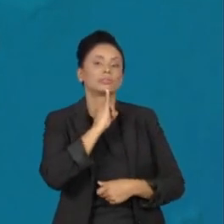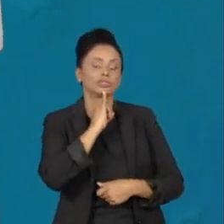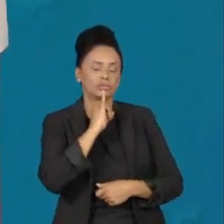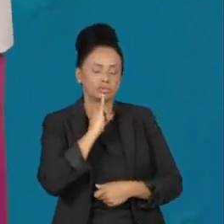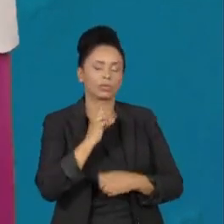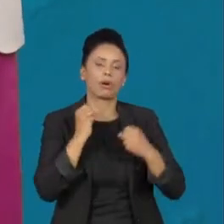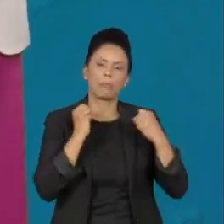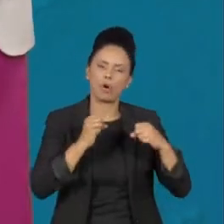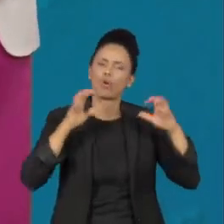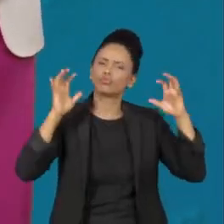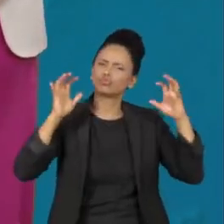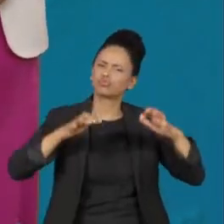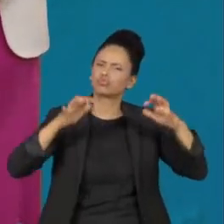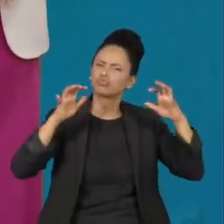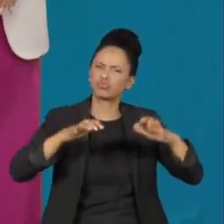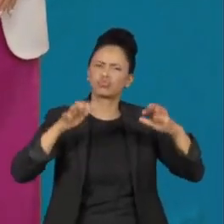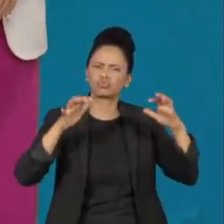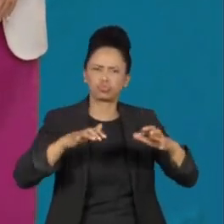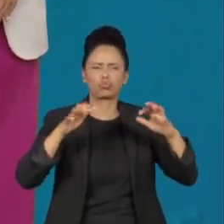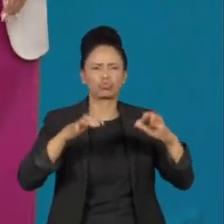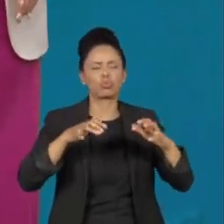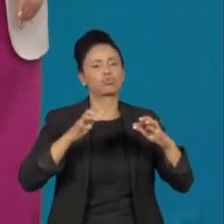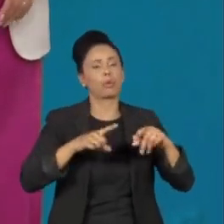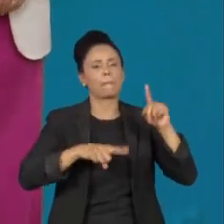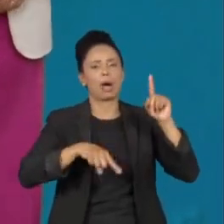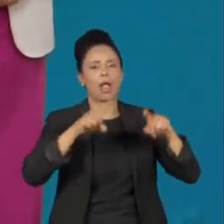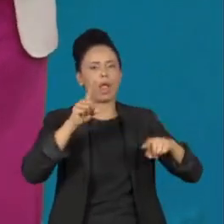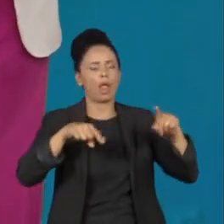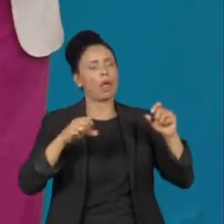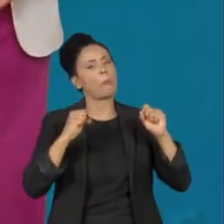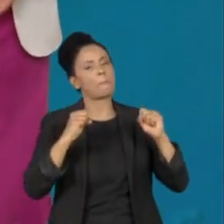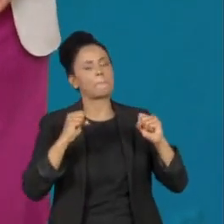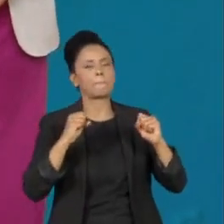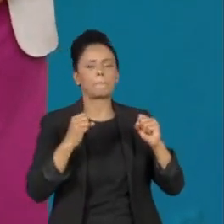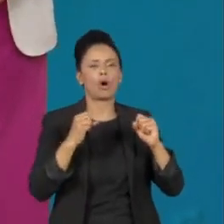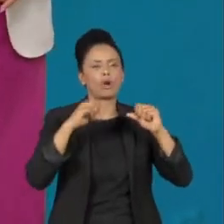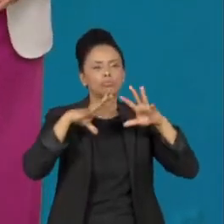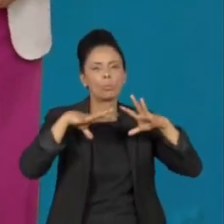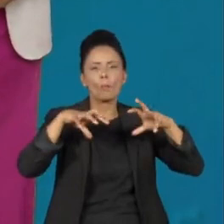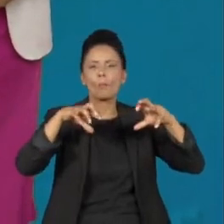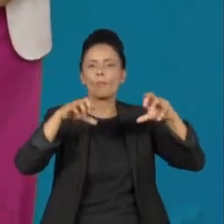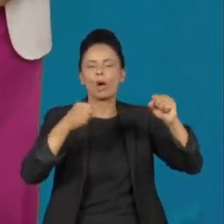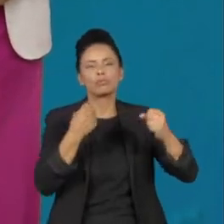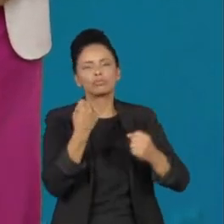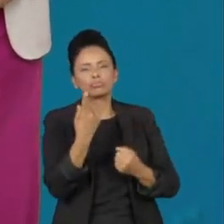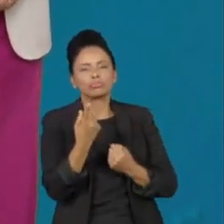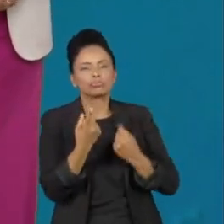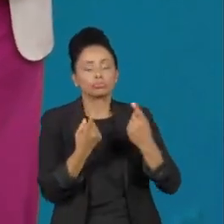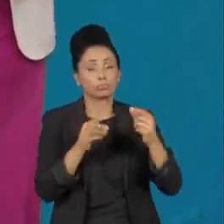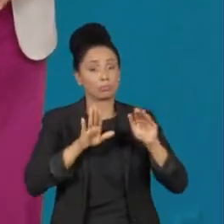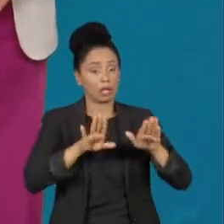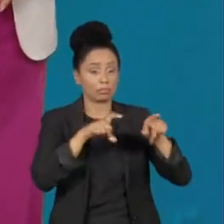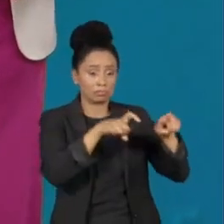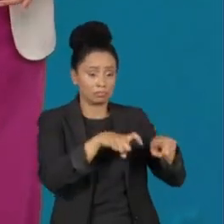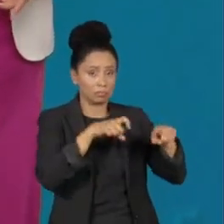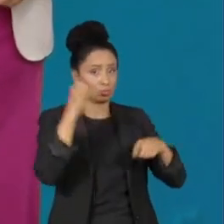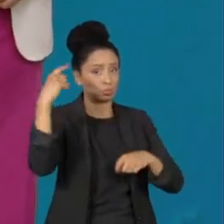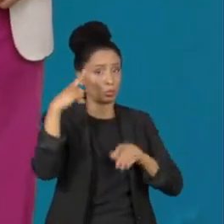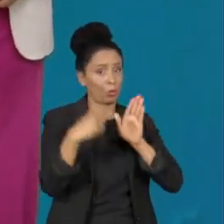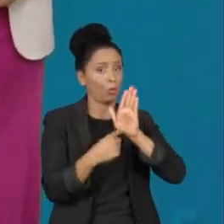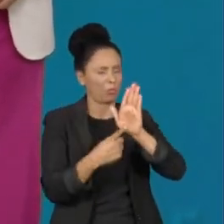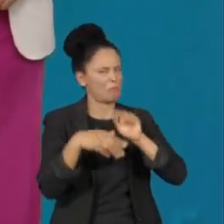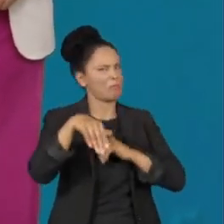persiste o dia todo, até intercalando breves períodos de melhoria. Já pelo interior, o sol hoje ainda consegue aparecer mais.